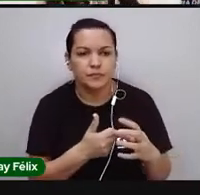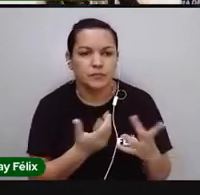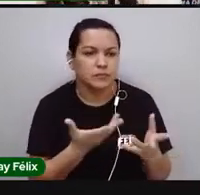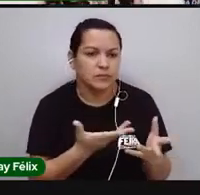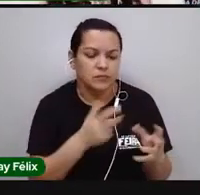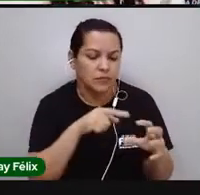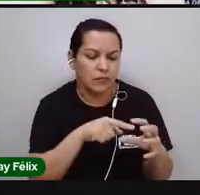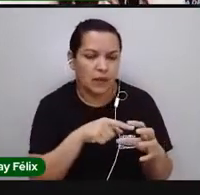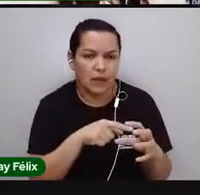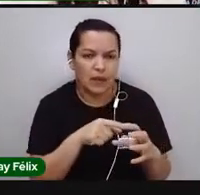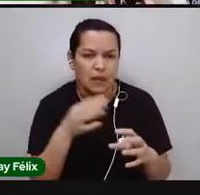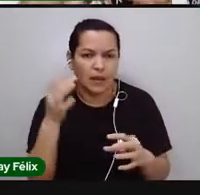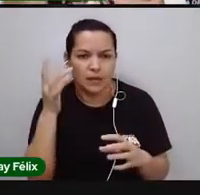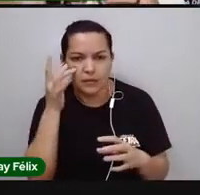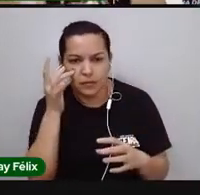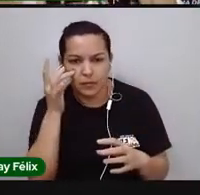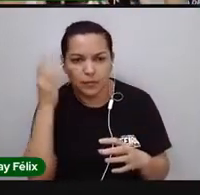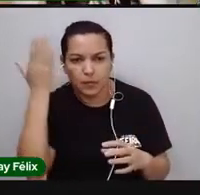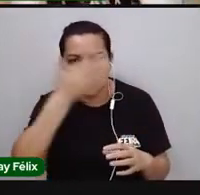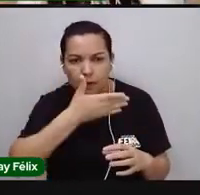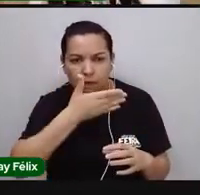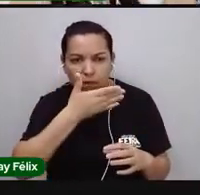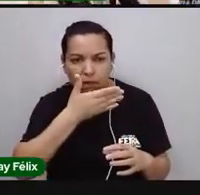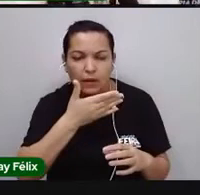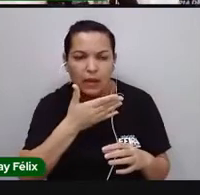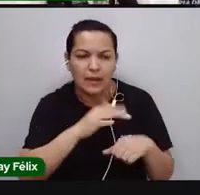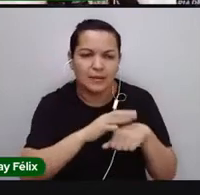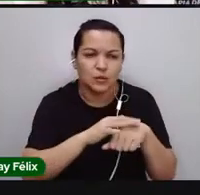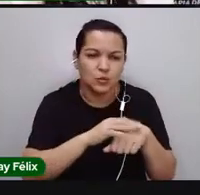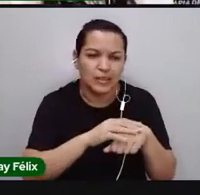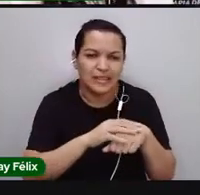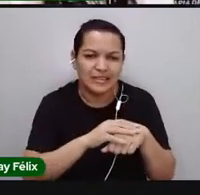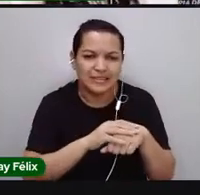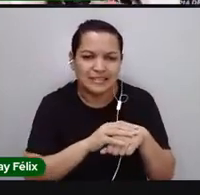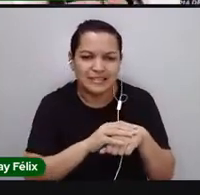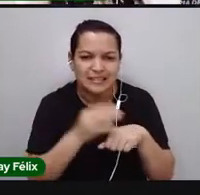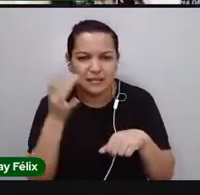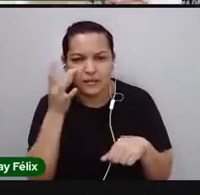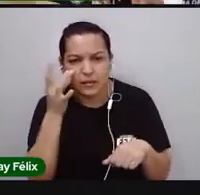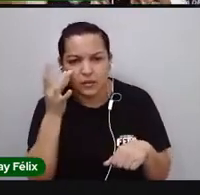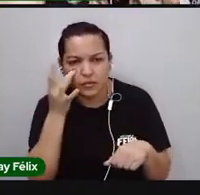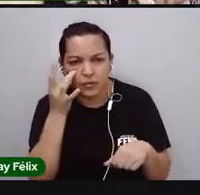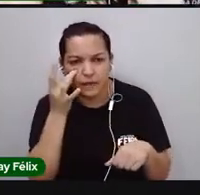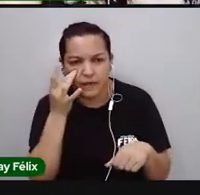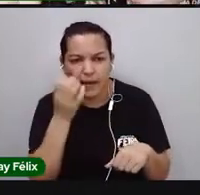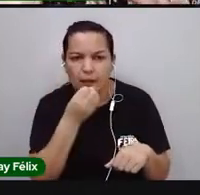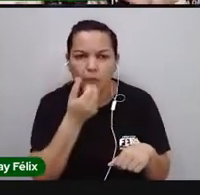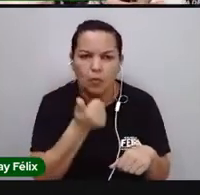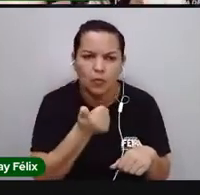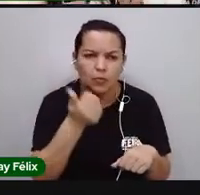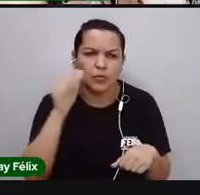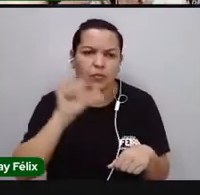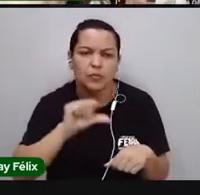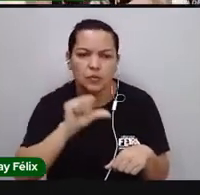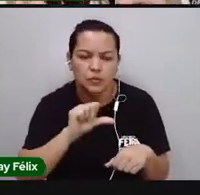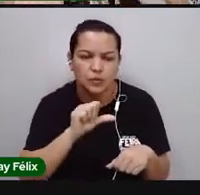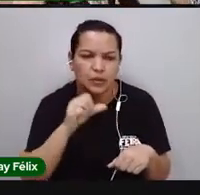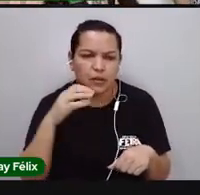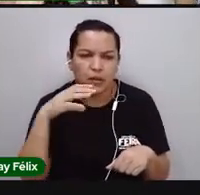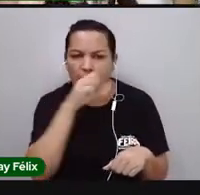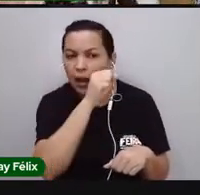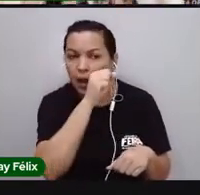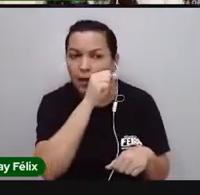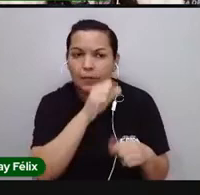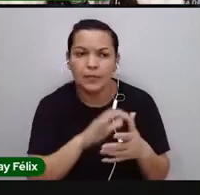testado, estava com a doença, então, os testes das vacinas, elas foram mais rápidas, elas